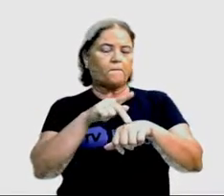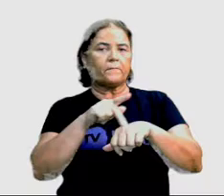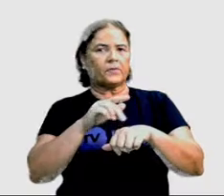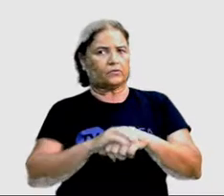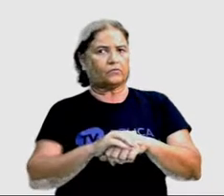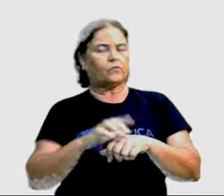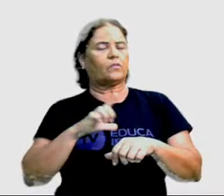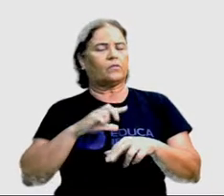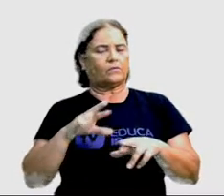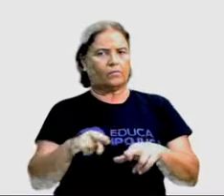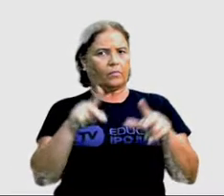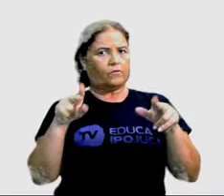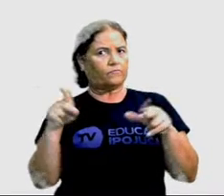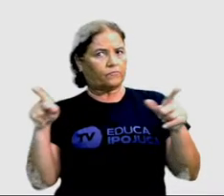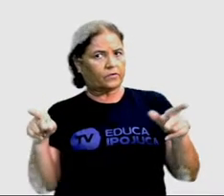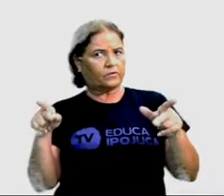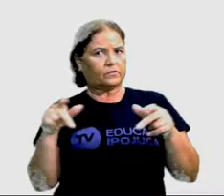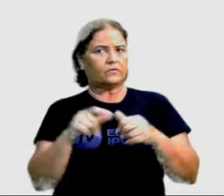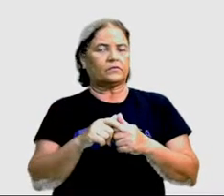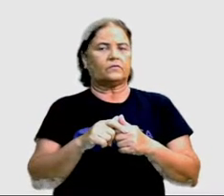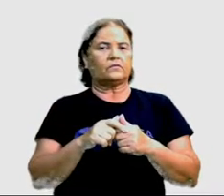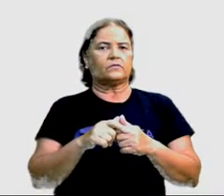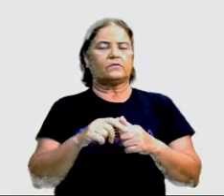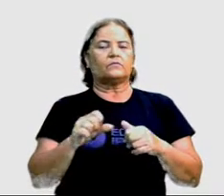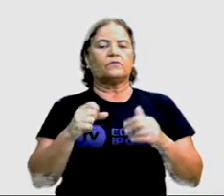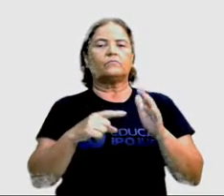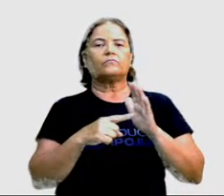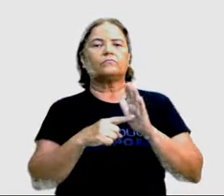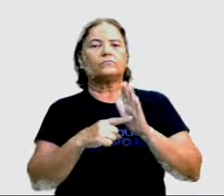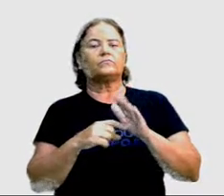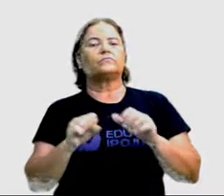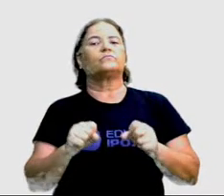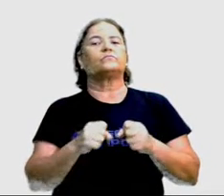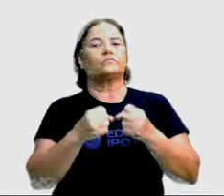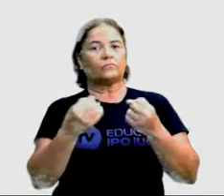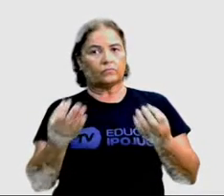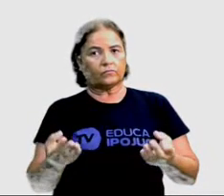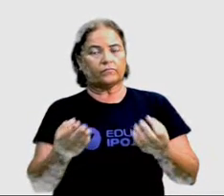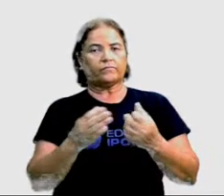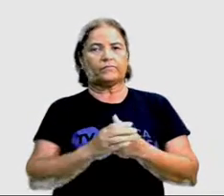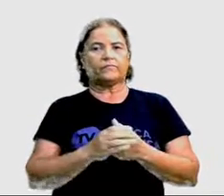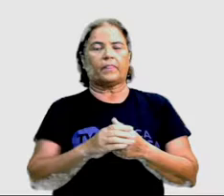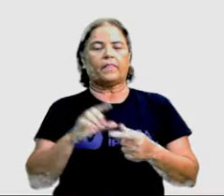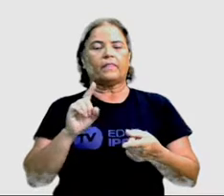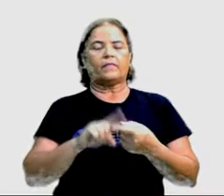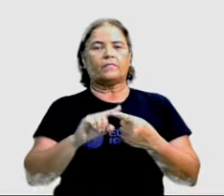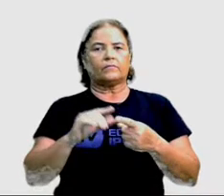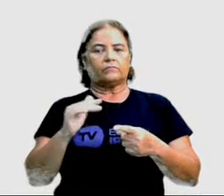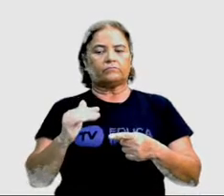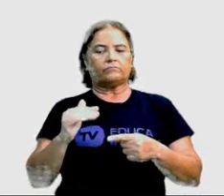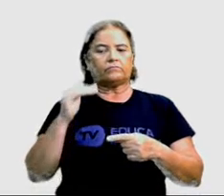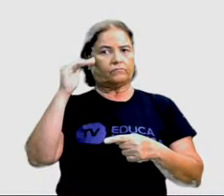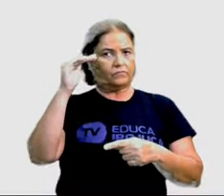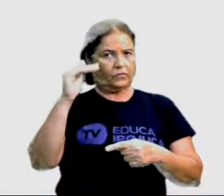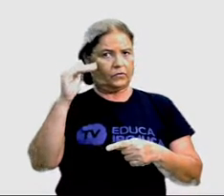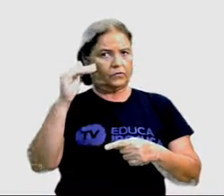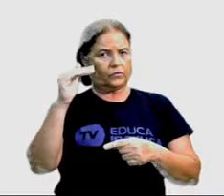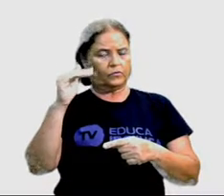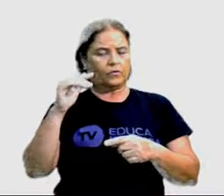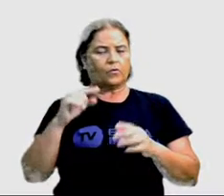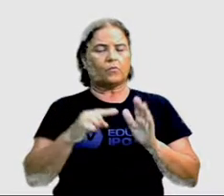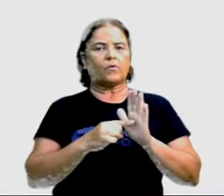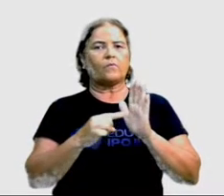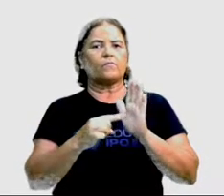entre elas. E a gente já está citando quais. E a altura, como na imagem aqui